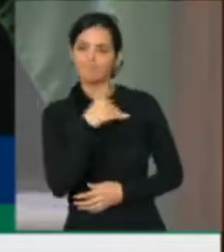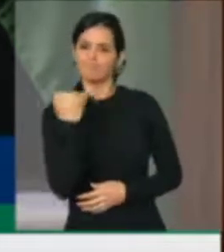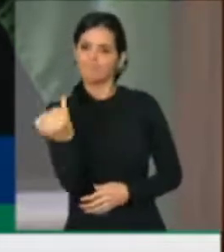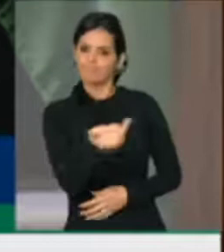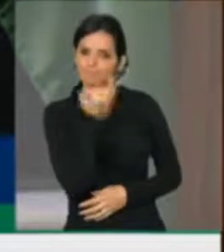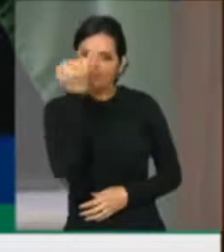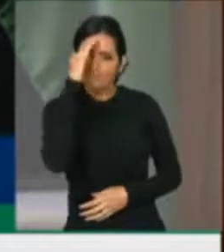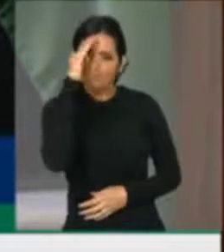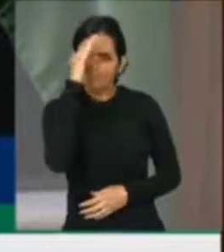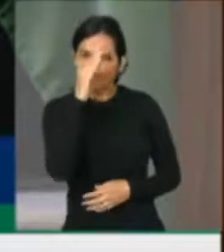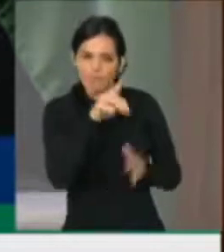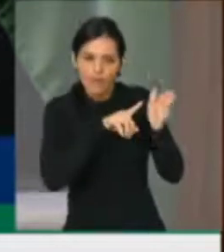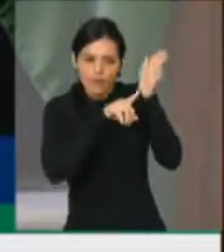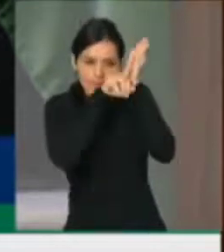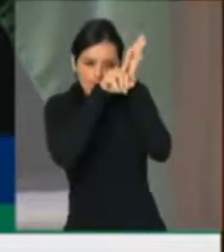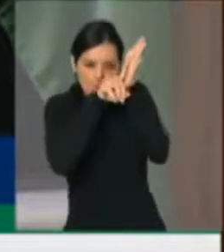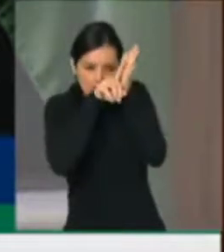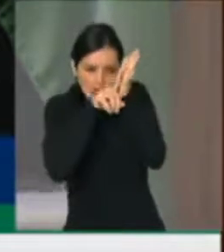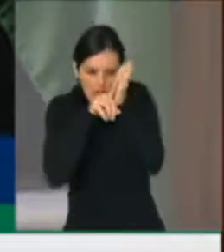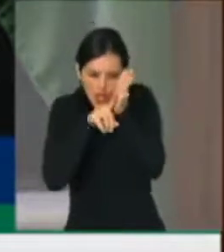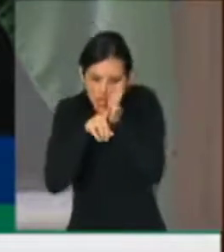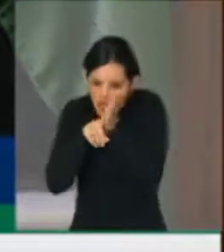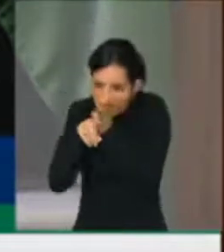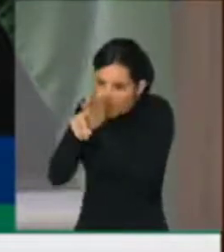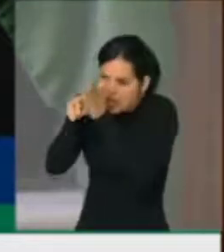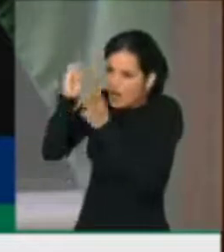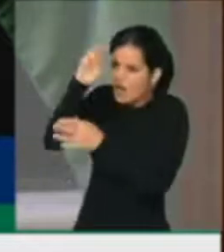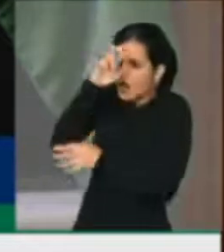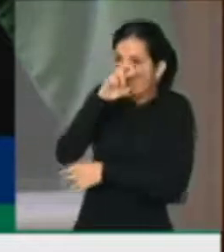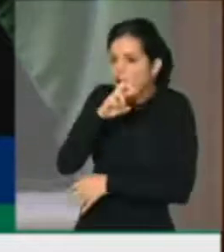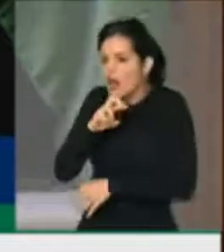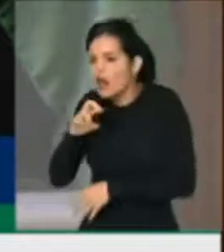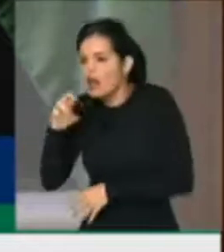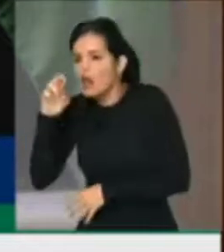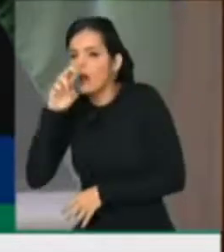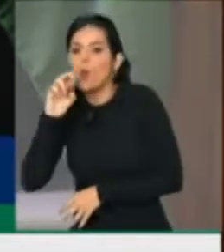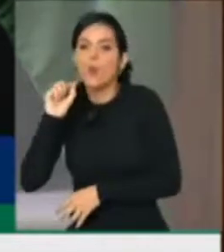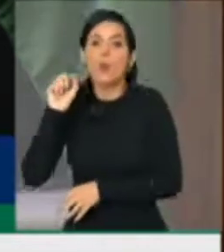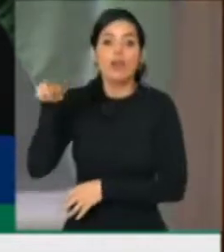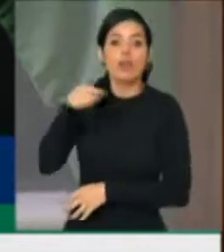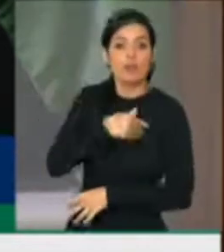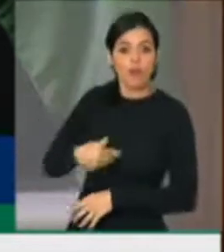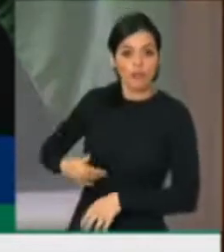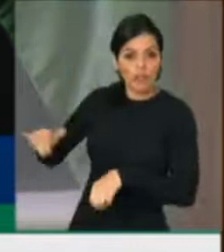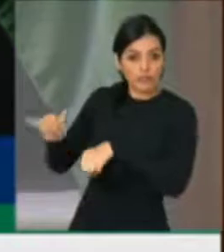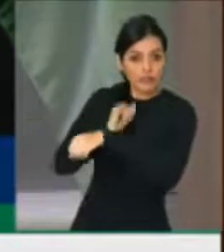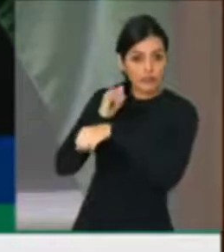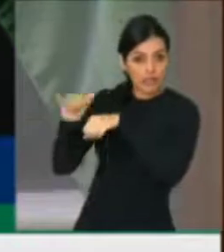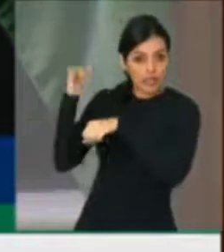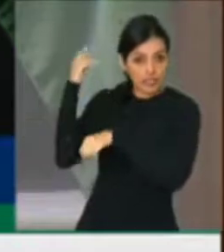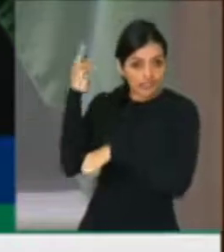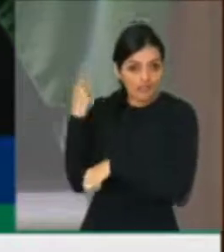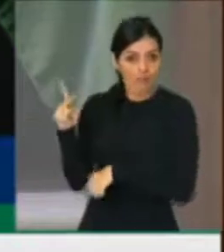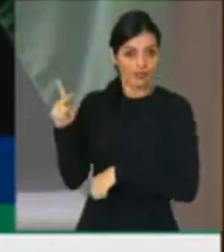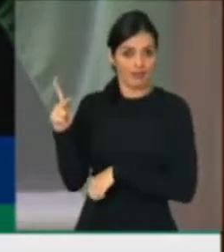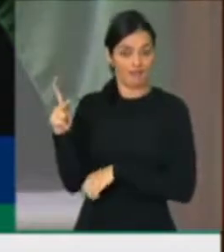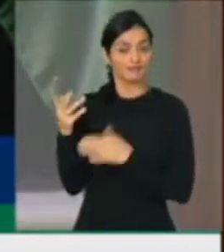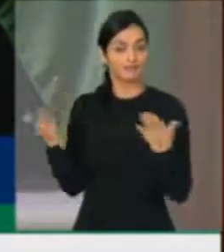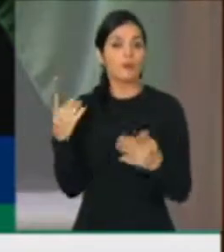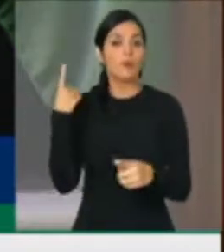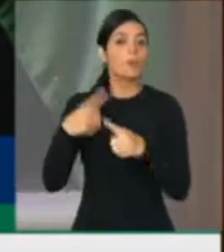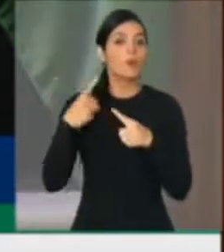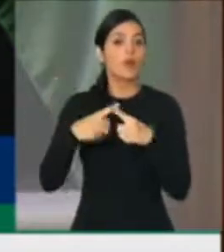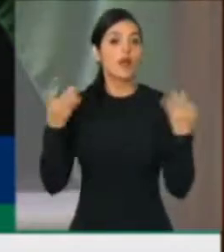investigar a fundo qual foi a estratégia desse governo e por que nós estamos nessa